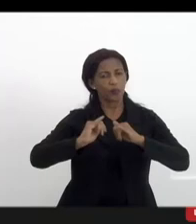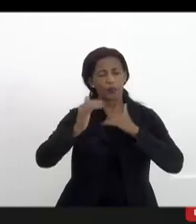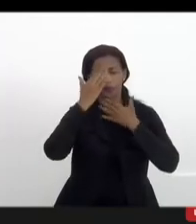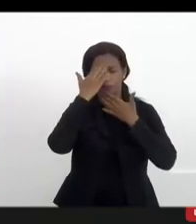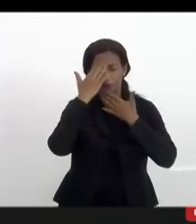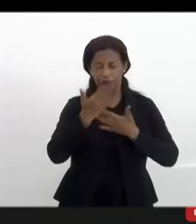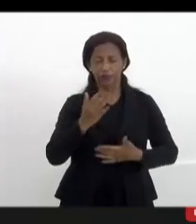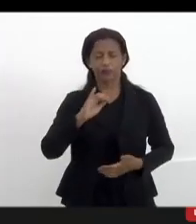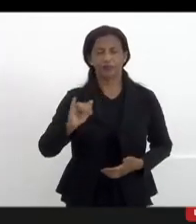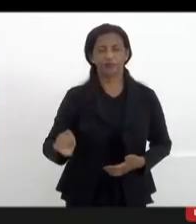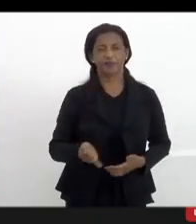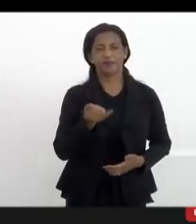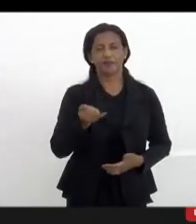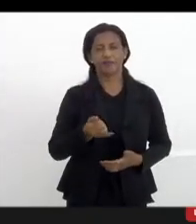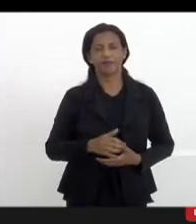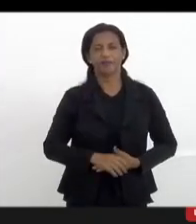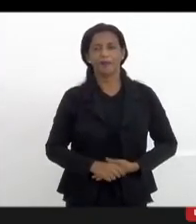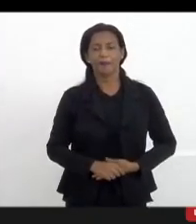agradecer a oportunidade